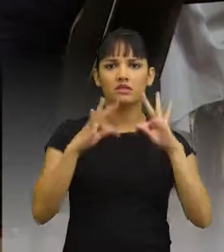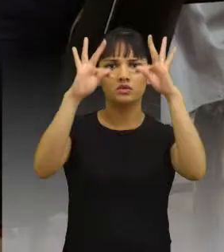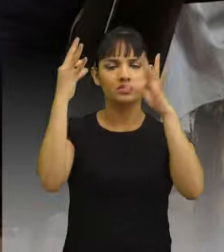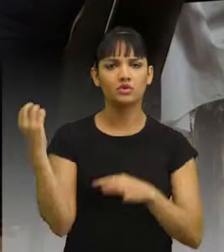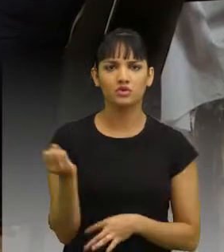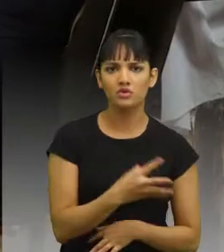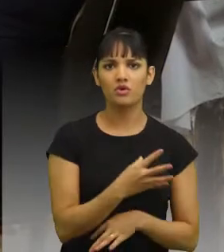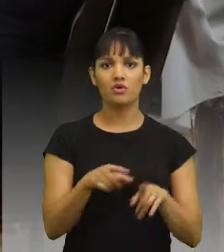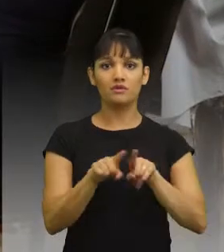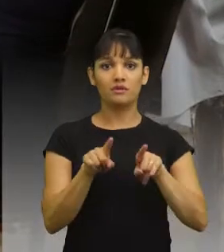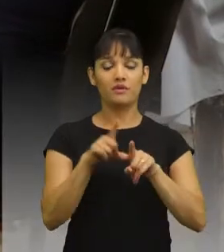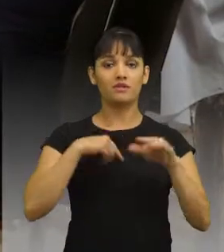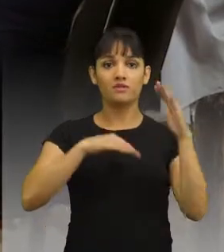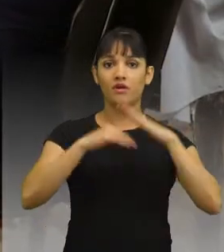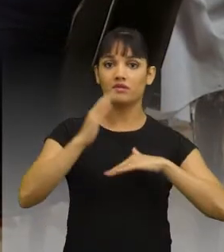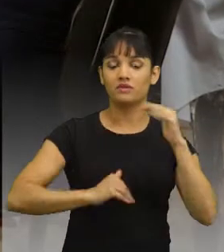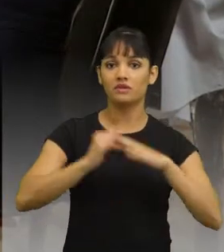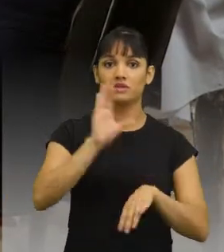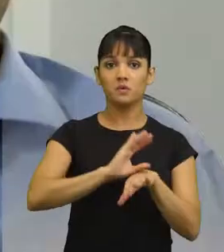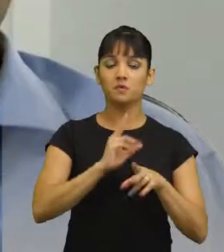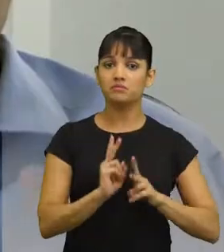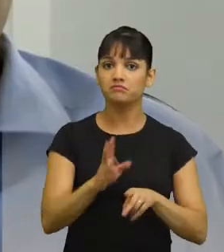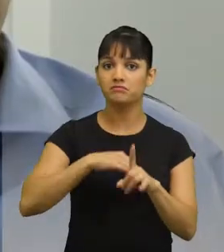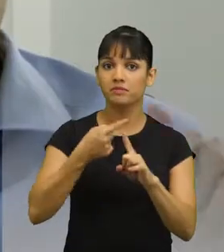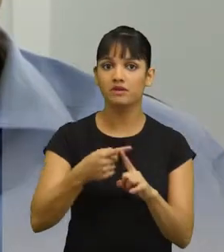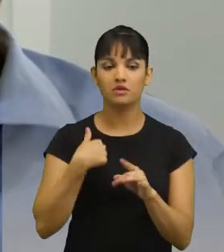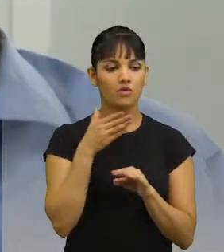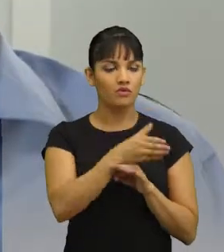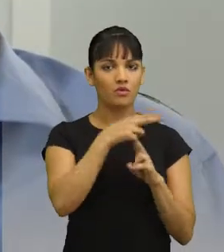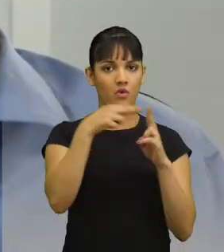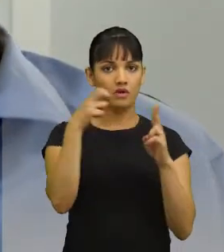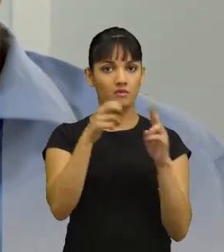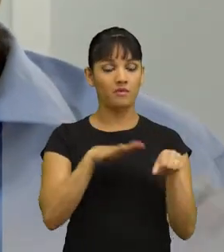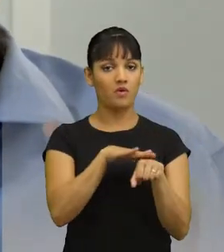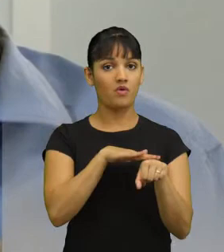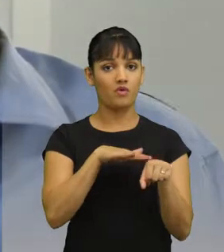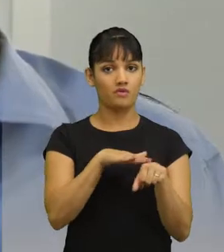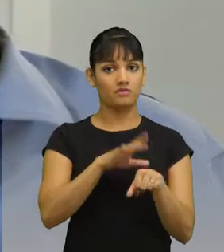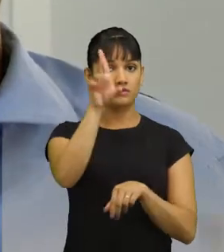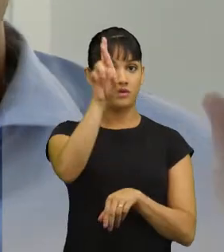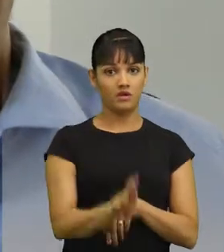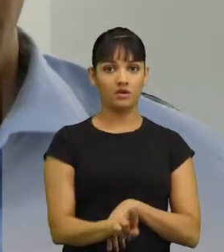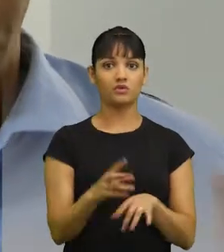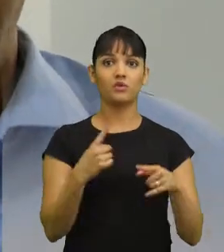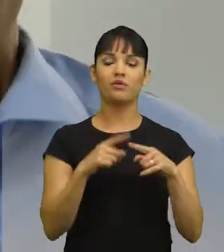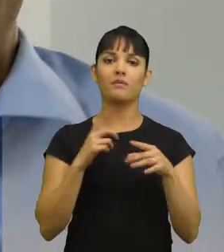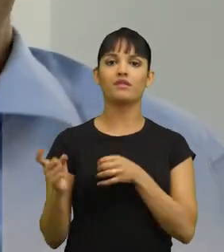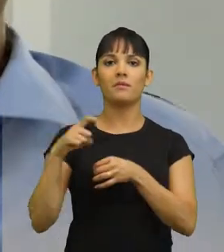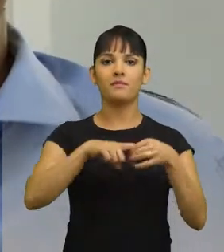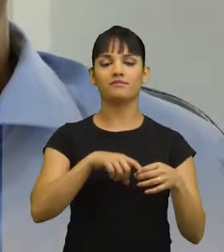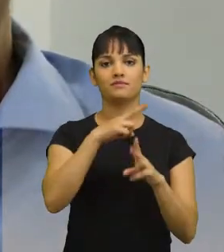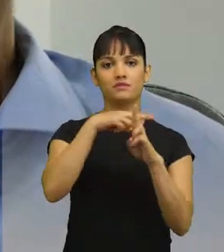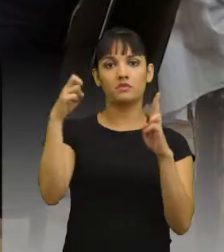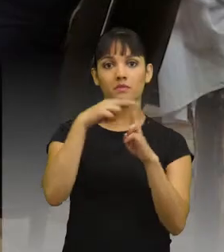tecnologias. Ele tem que ter qualificação continuada. Eu fui na UNB para conversar com o reitor para que o nosso governo possa fazer parceria